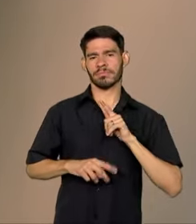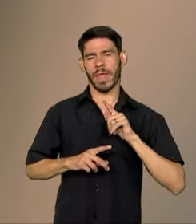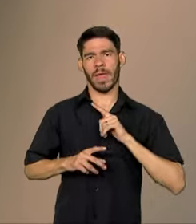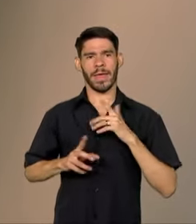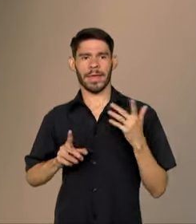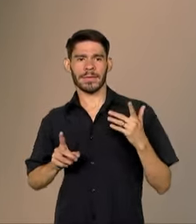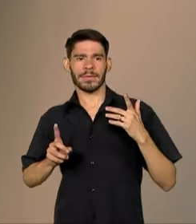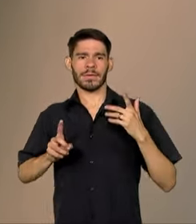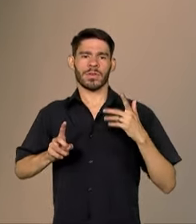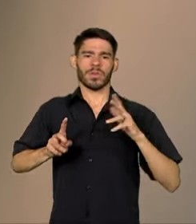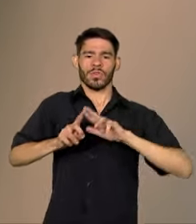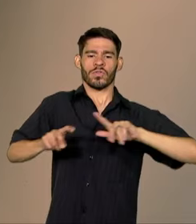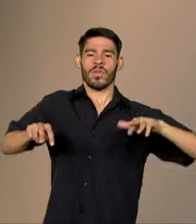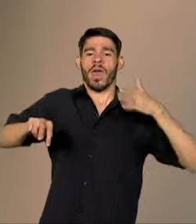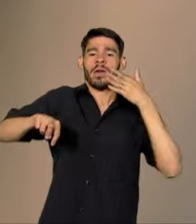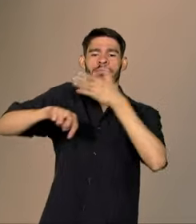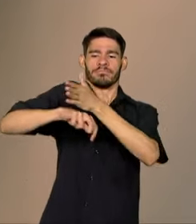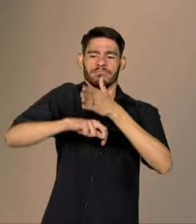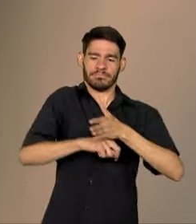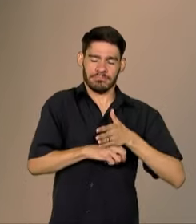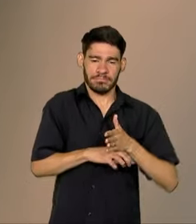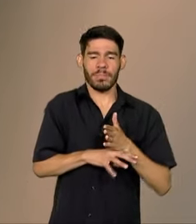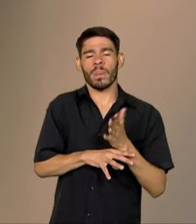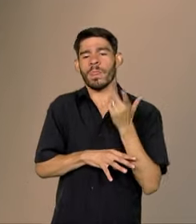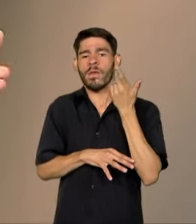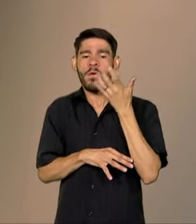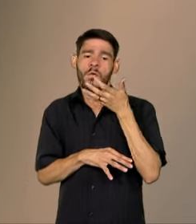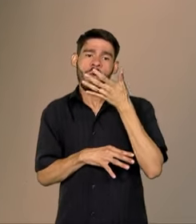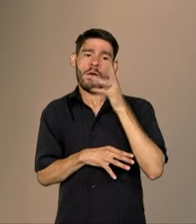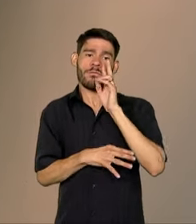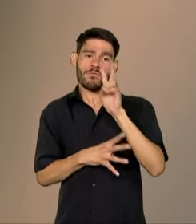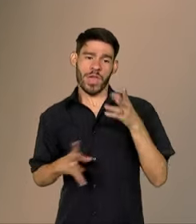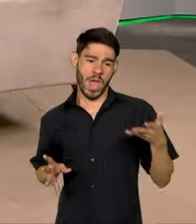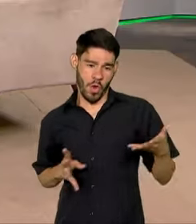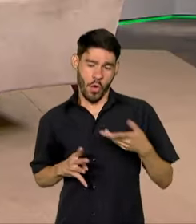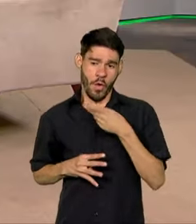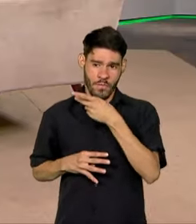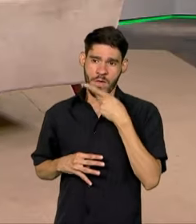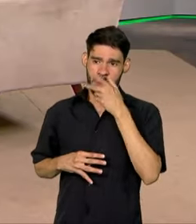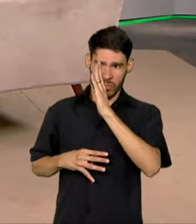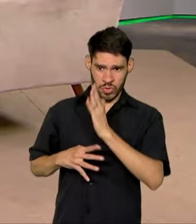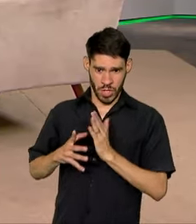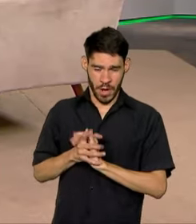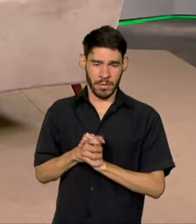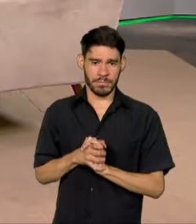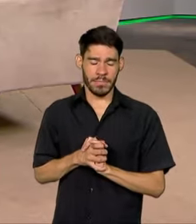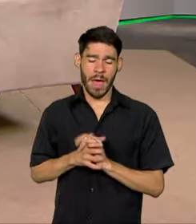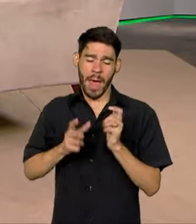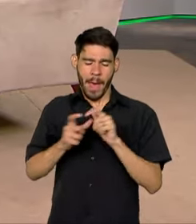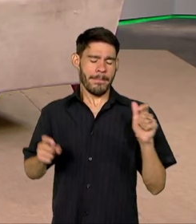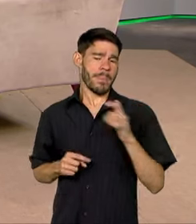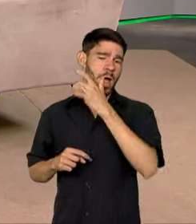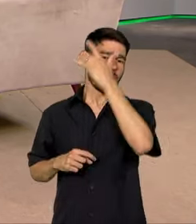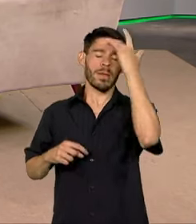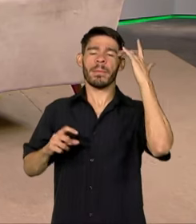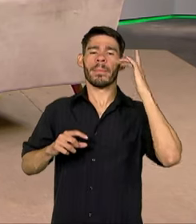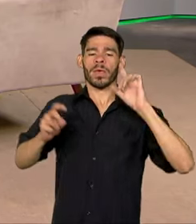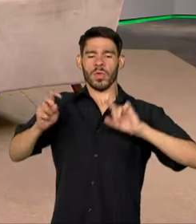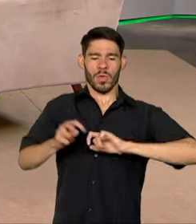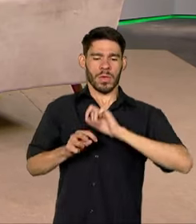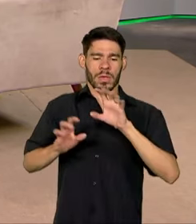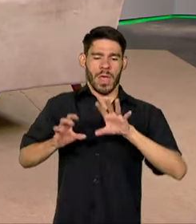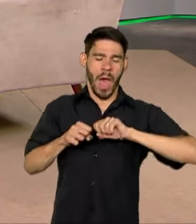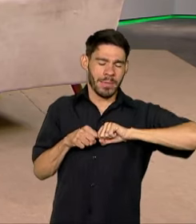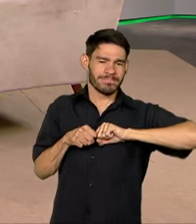diferentes acessos. Então, o que a gente observa hoje, você citou, é que a maioria das pessoas que